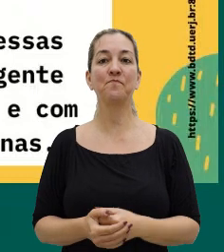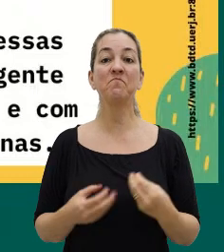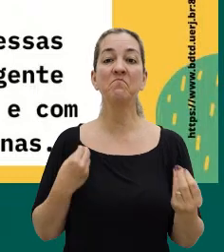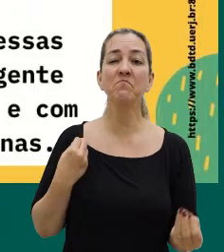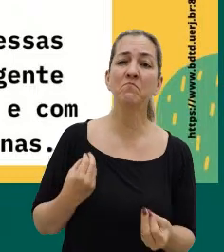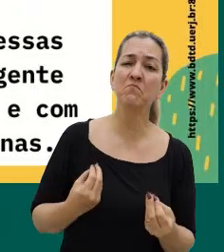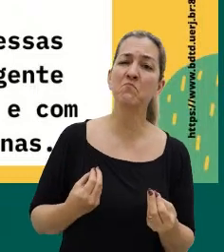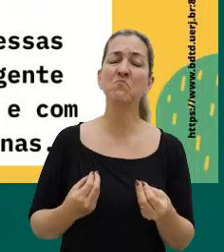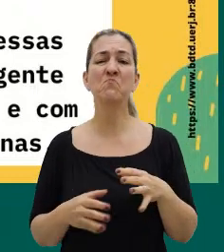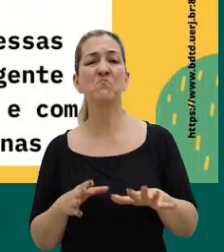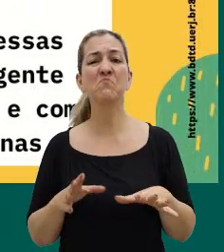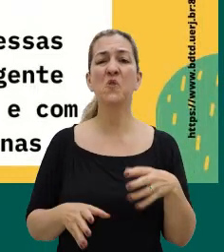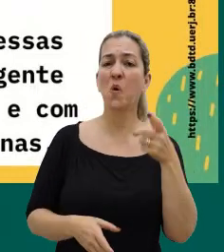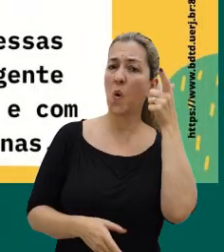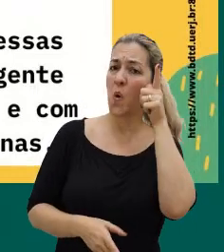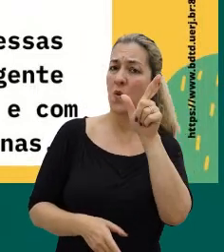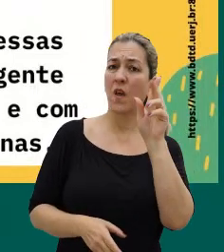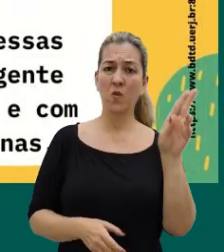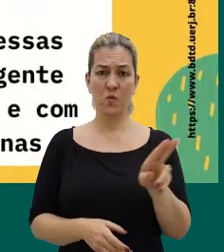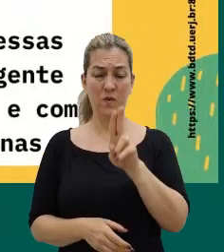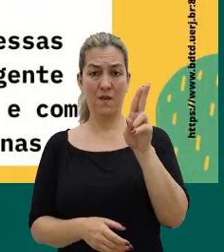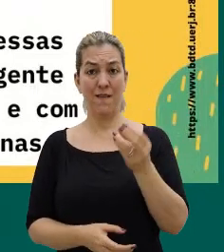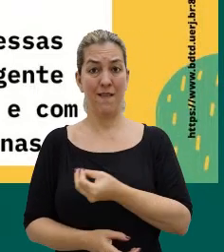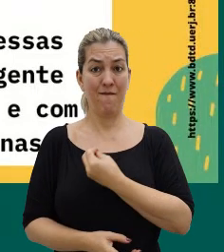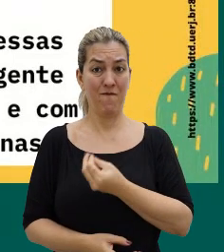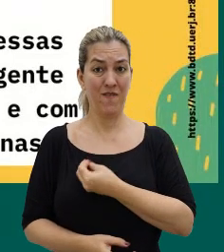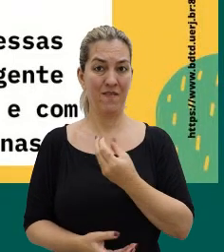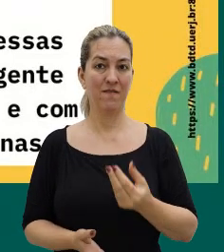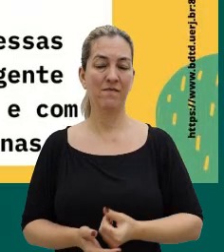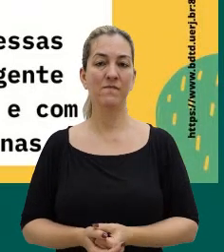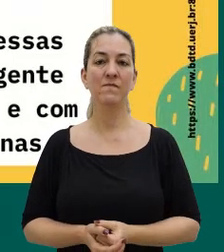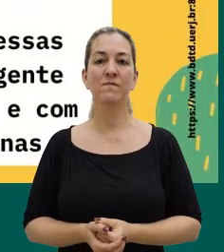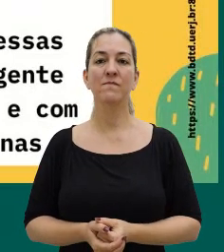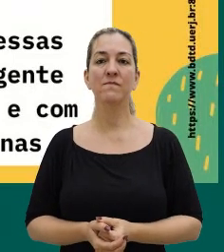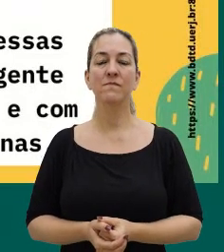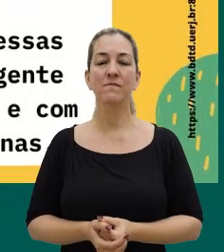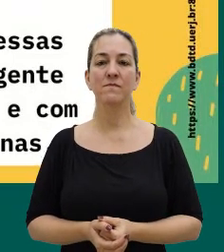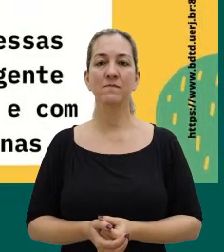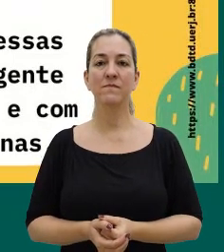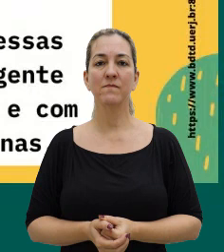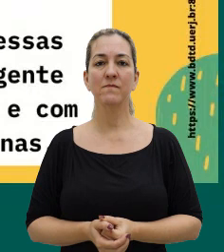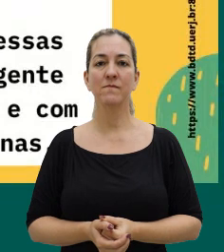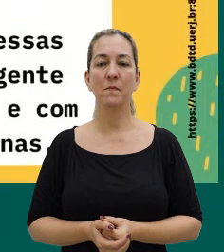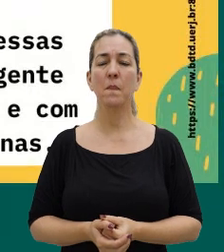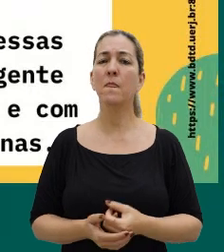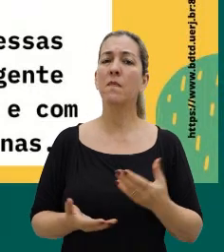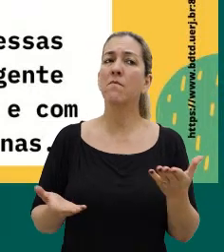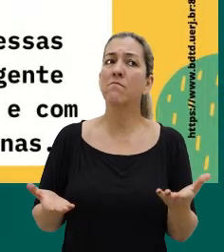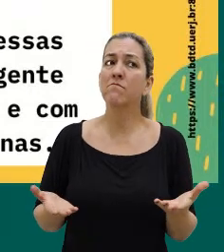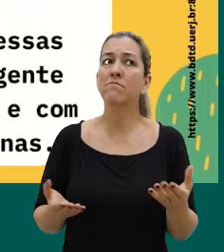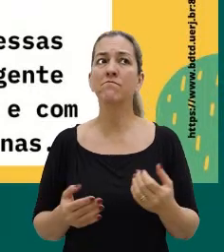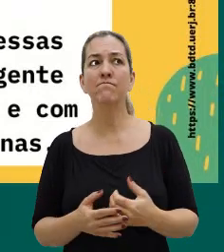de tal maneira que ele consegue usar isso na vida dele. Ou seja,